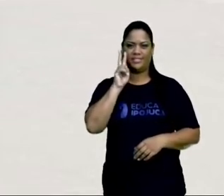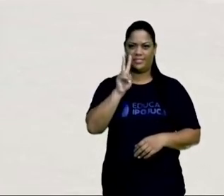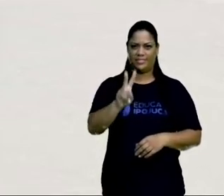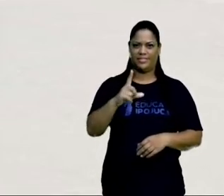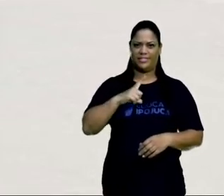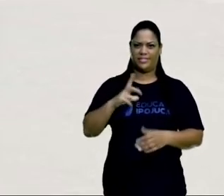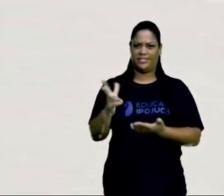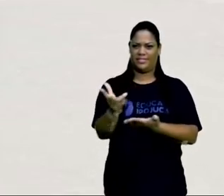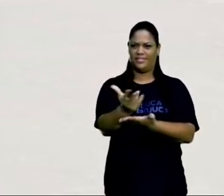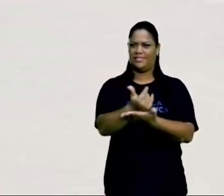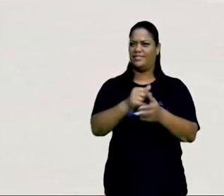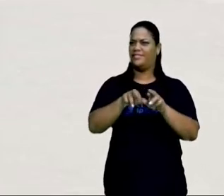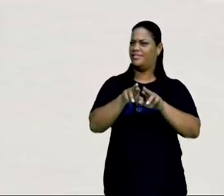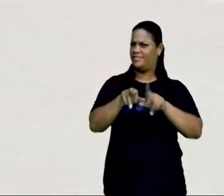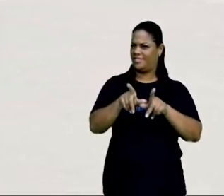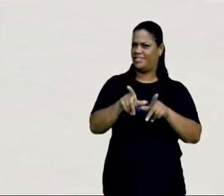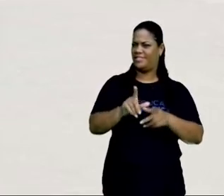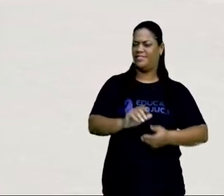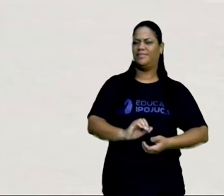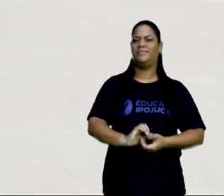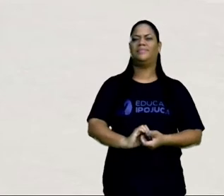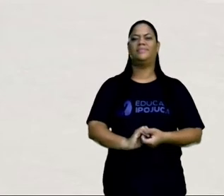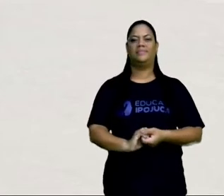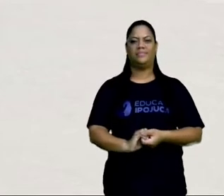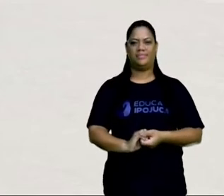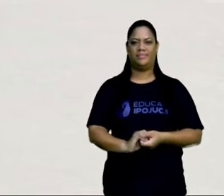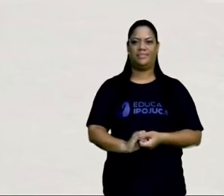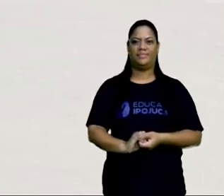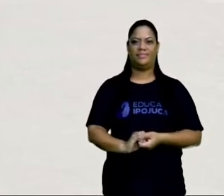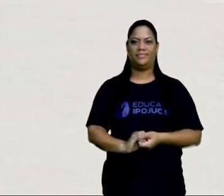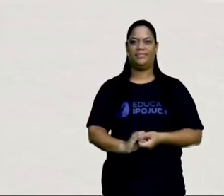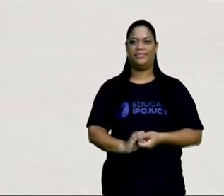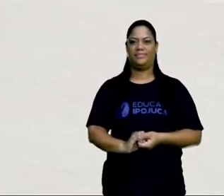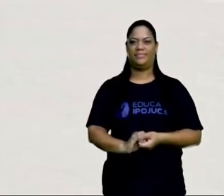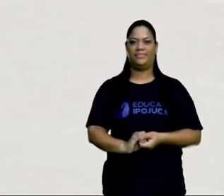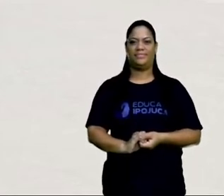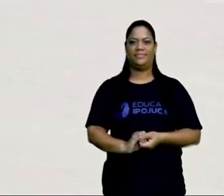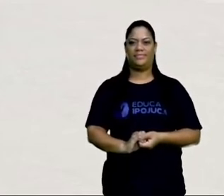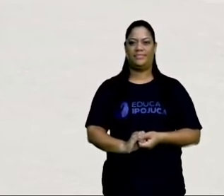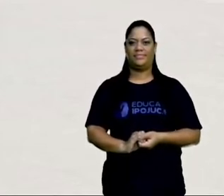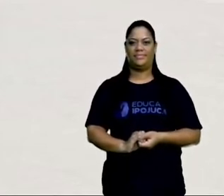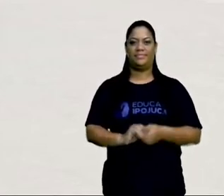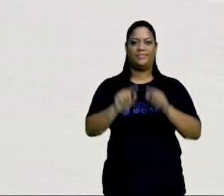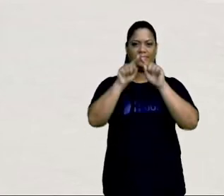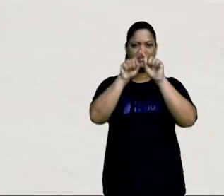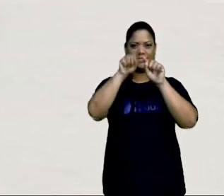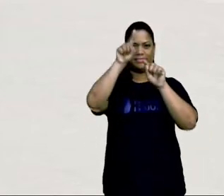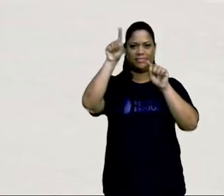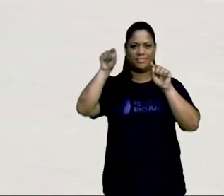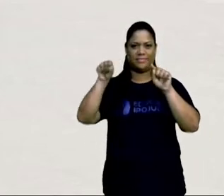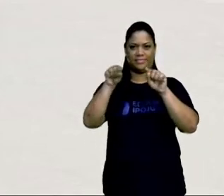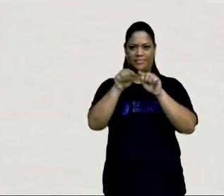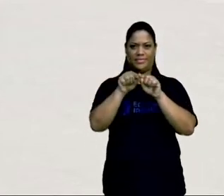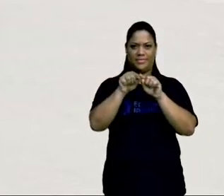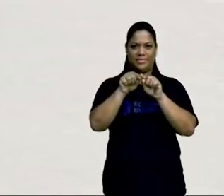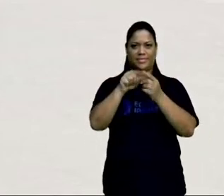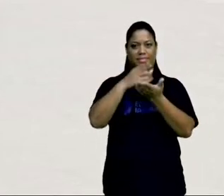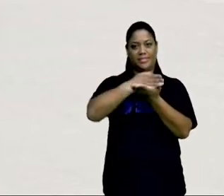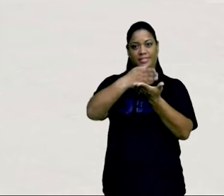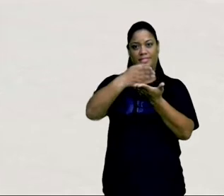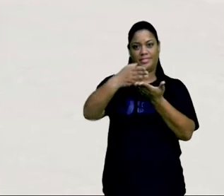uma figura aqui um pouquinho diferente, né? Essa figura daqui é um quadrado que está subdividido em